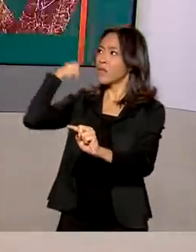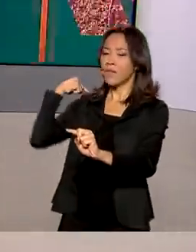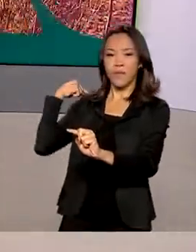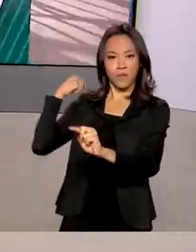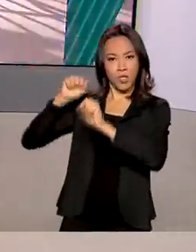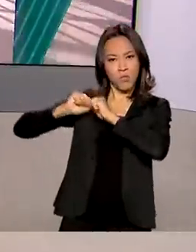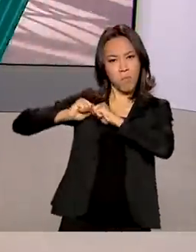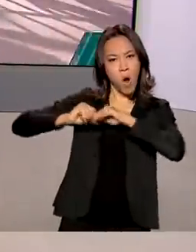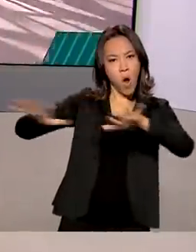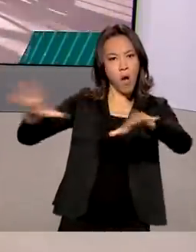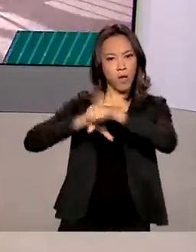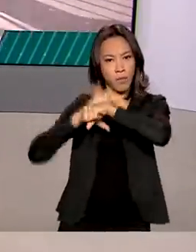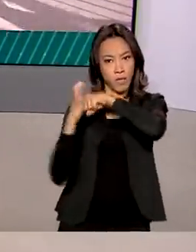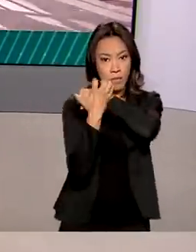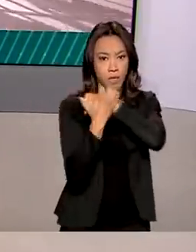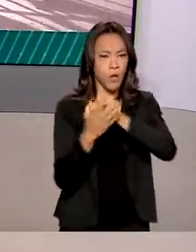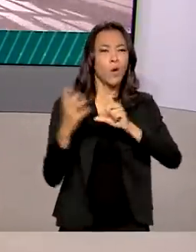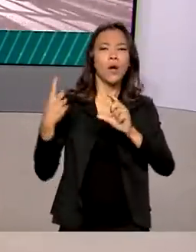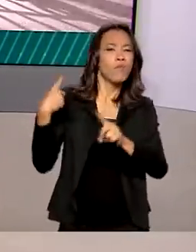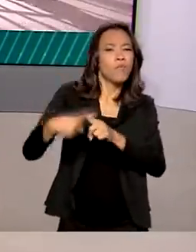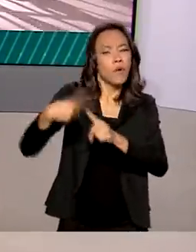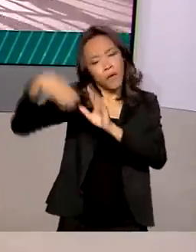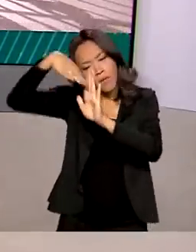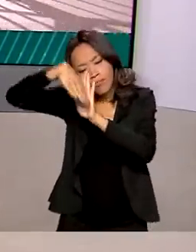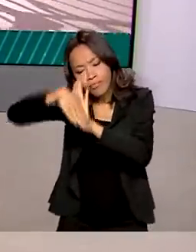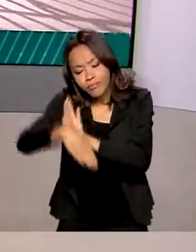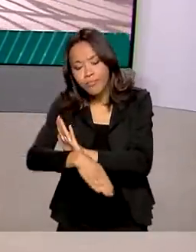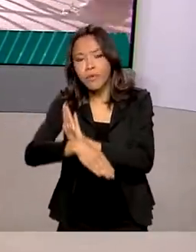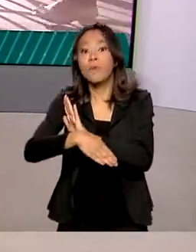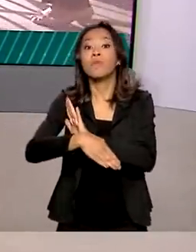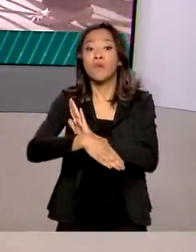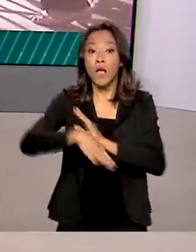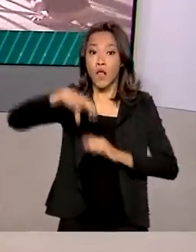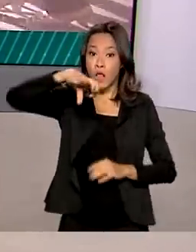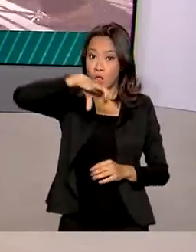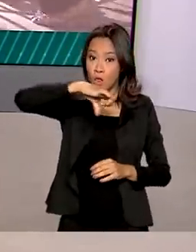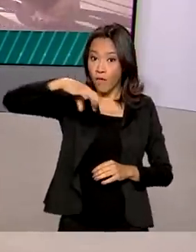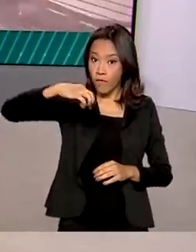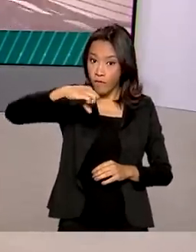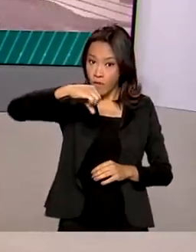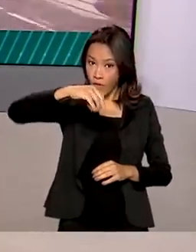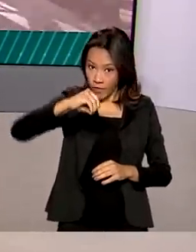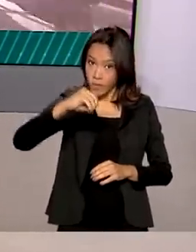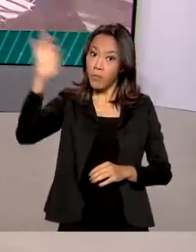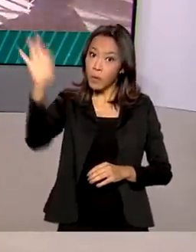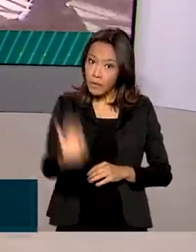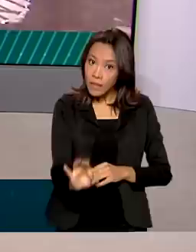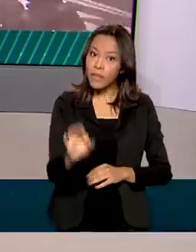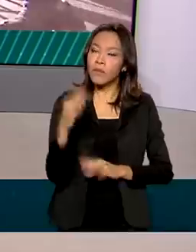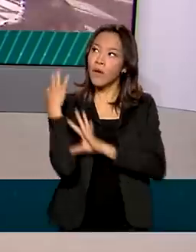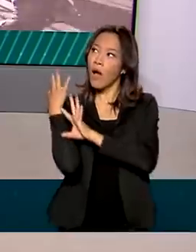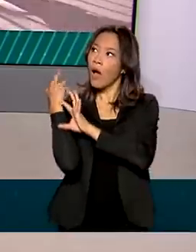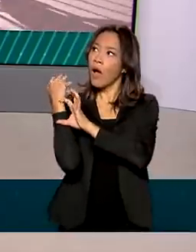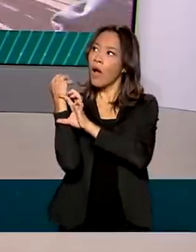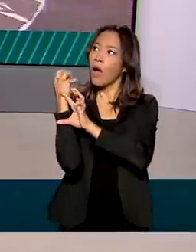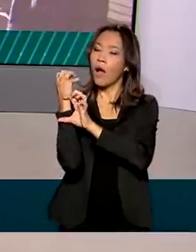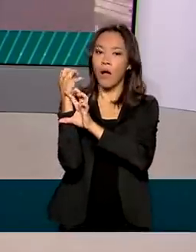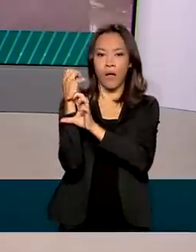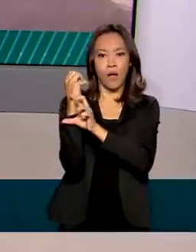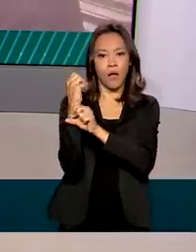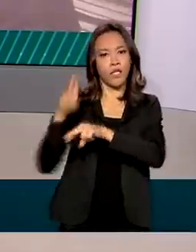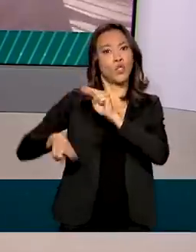Segundo o Ministério da Saúde, a queda no número de óbitos foi de quase 90%, tendência que se acumula desde junho.